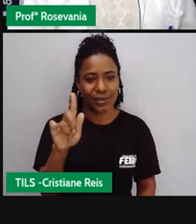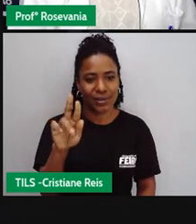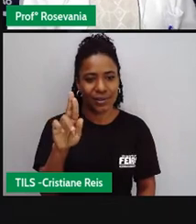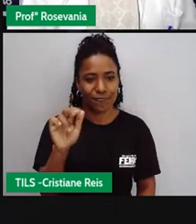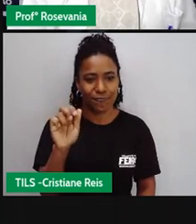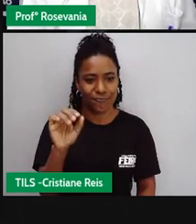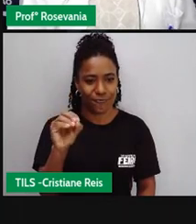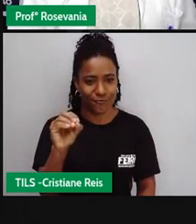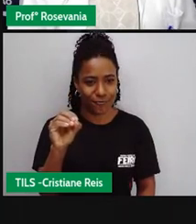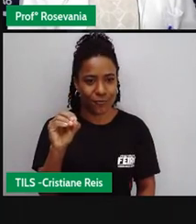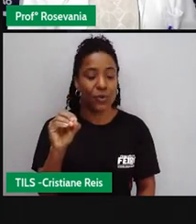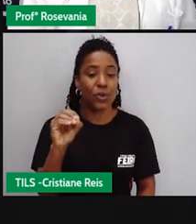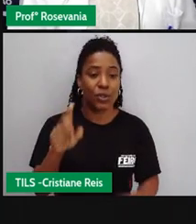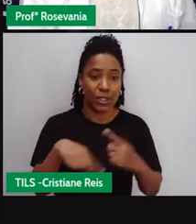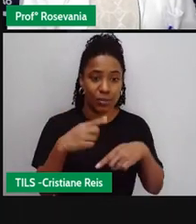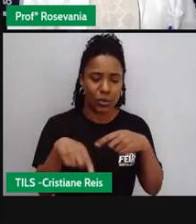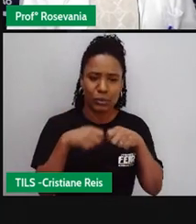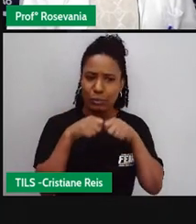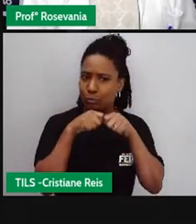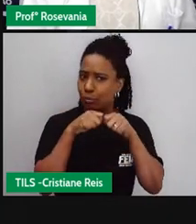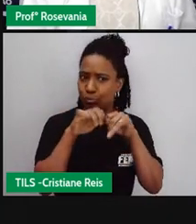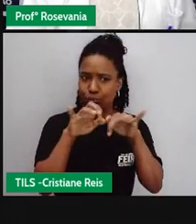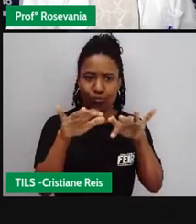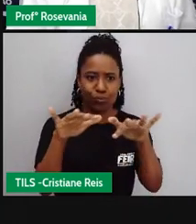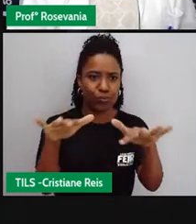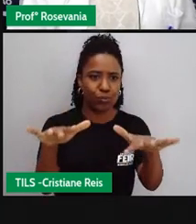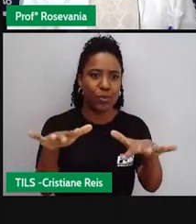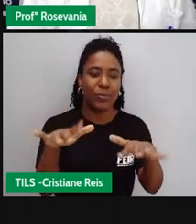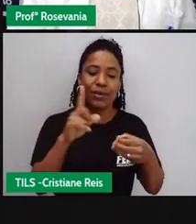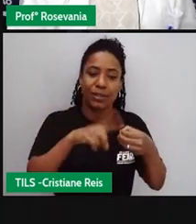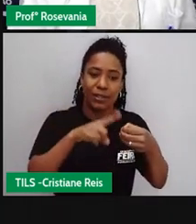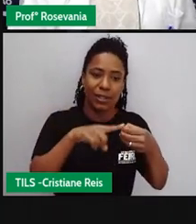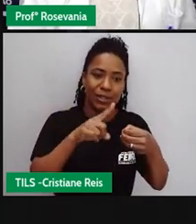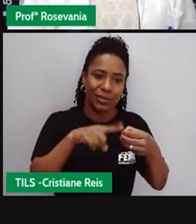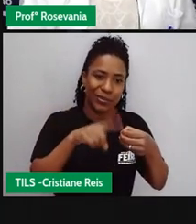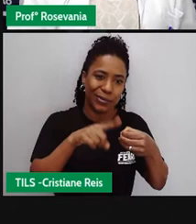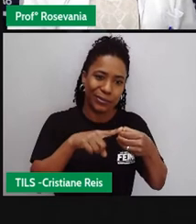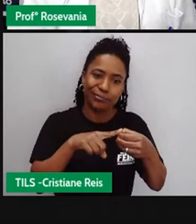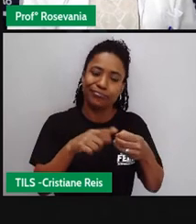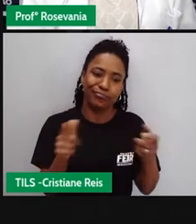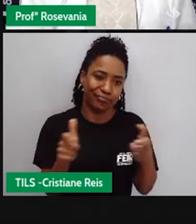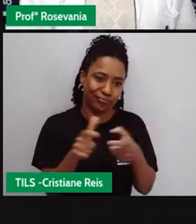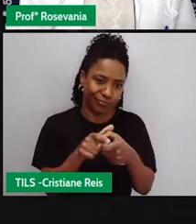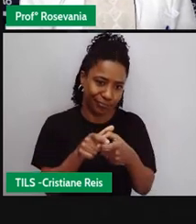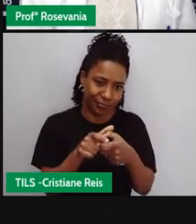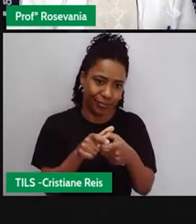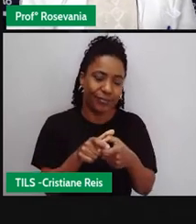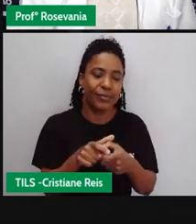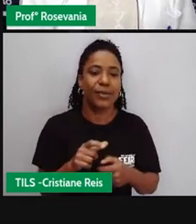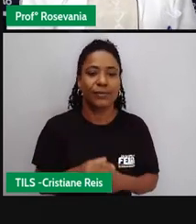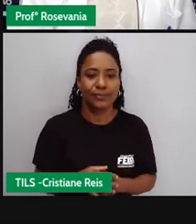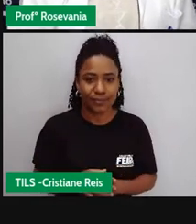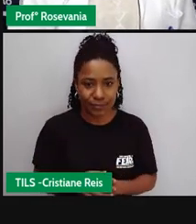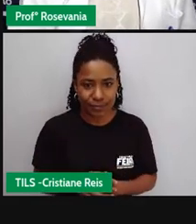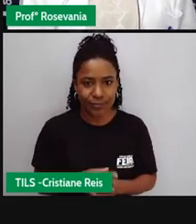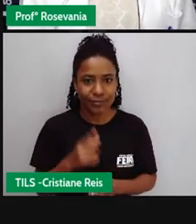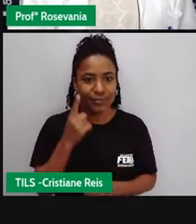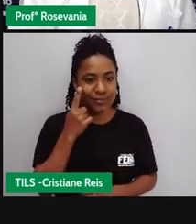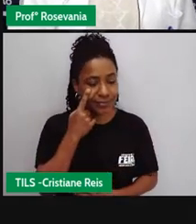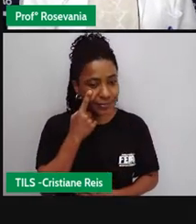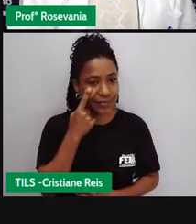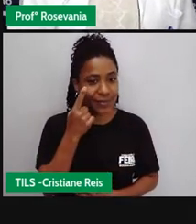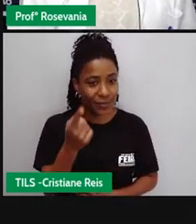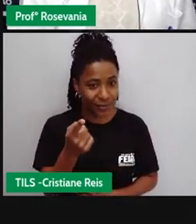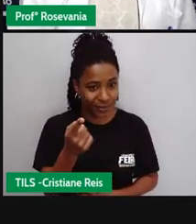outros cantos mas ainda assim era pouco não tinha muito no interior do país bom aí voltando e ainda